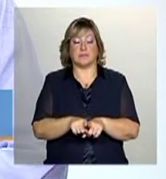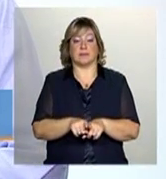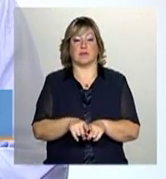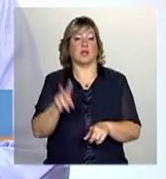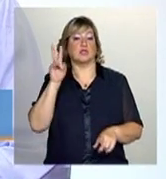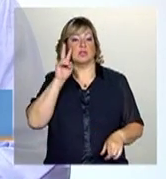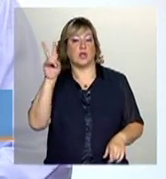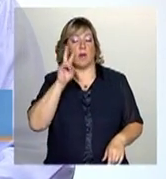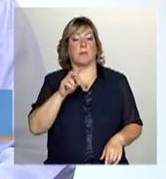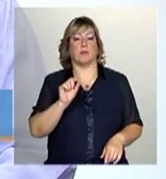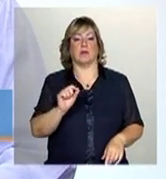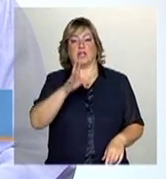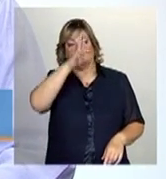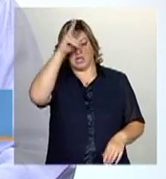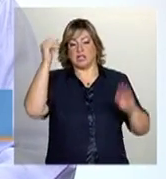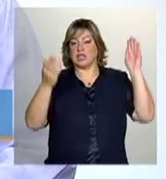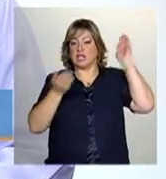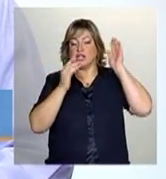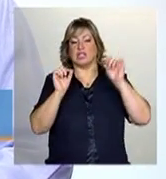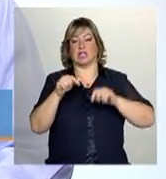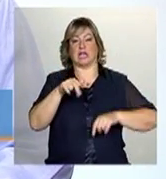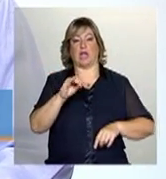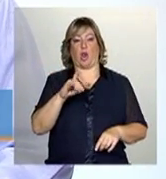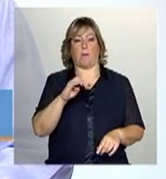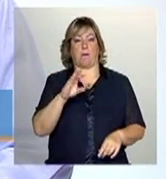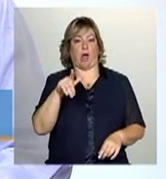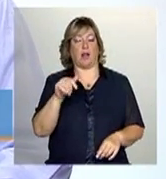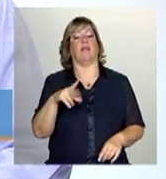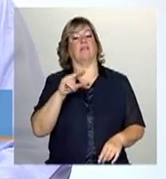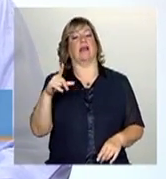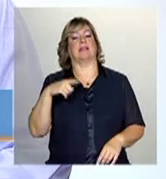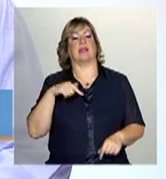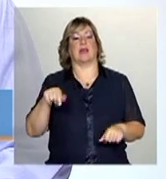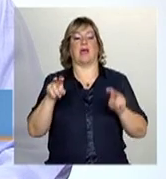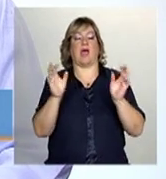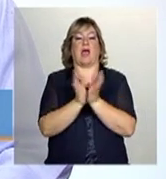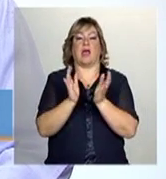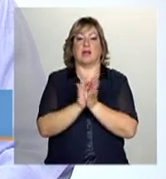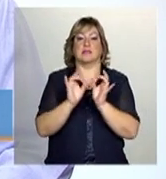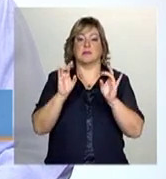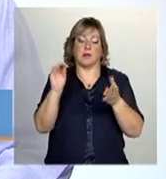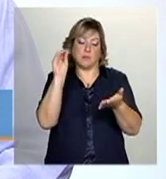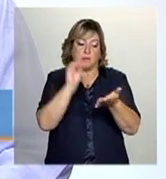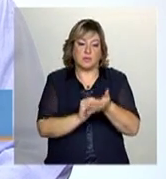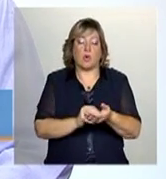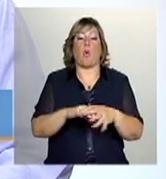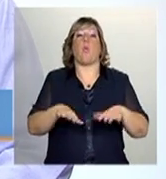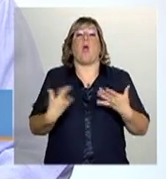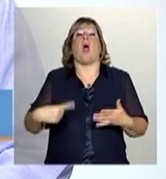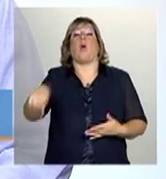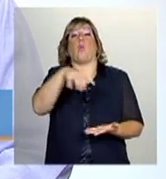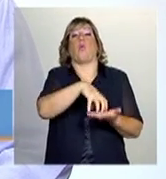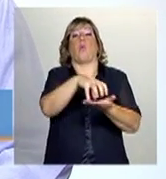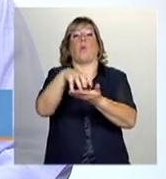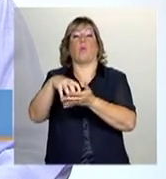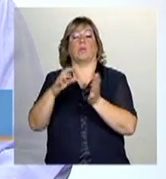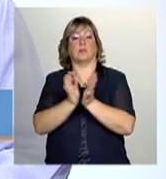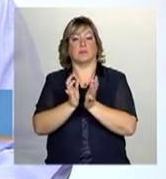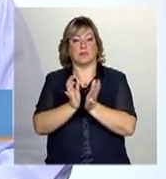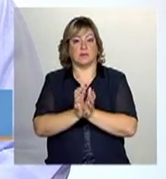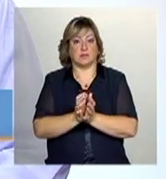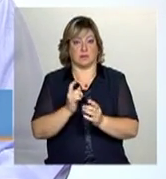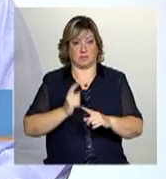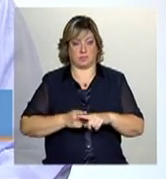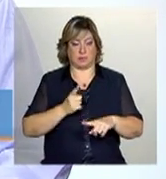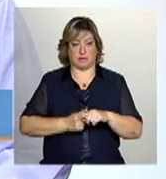indígena e quilombola especificamente, vai ter um campo específico para identificar a comunidade que pertence. No caso de indígena, se